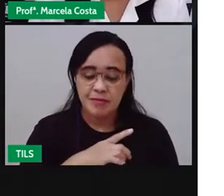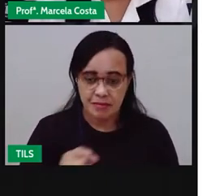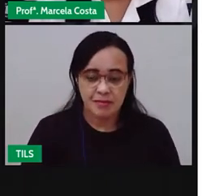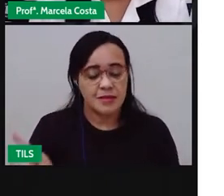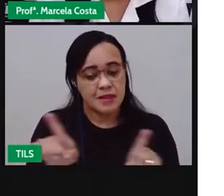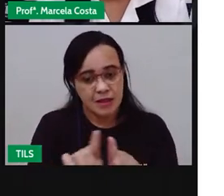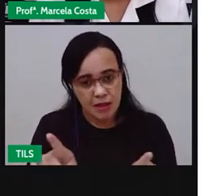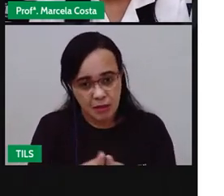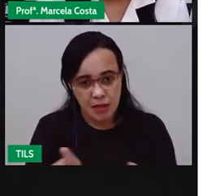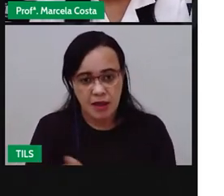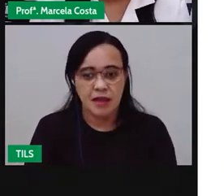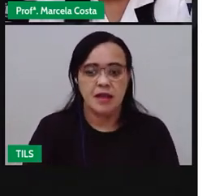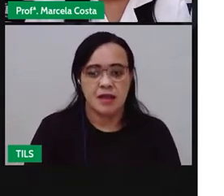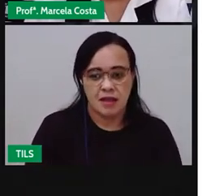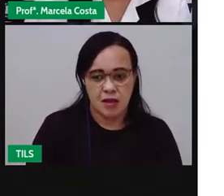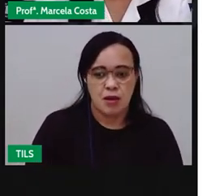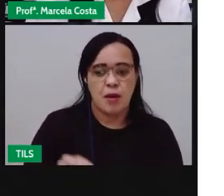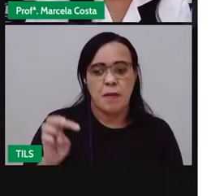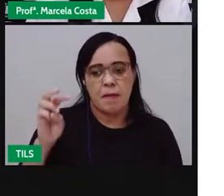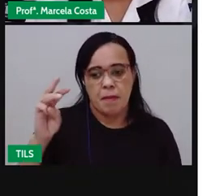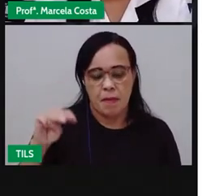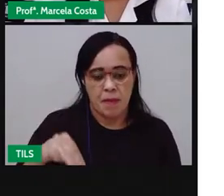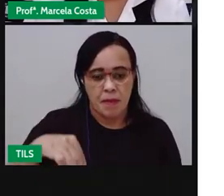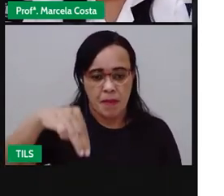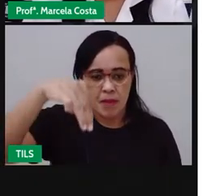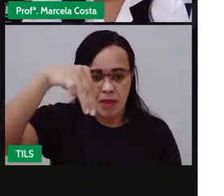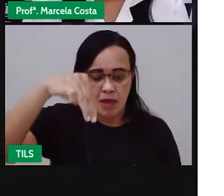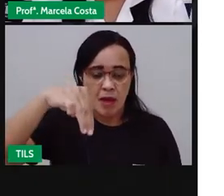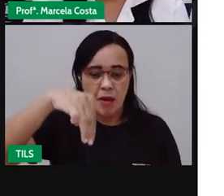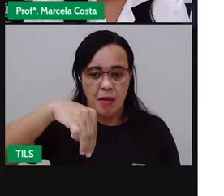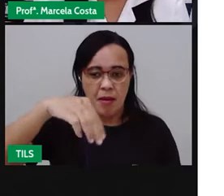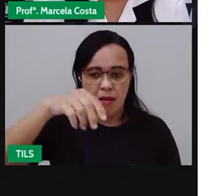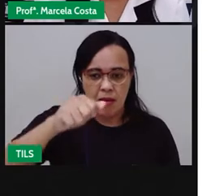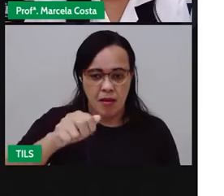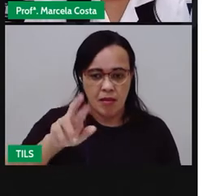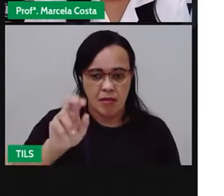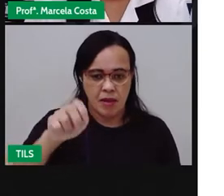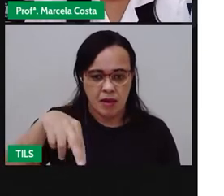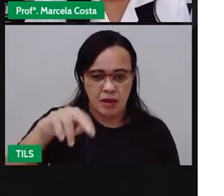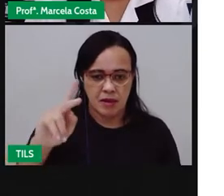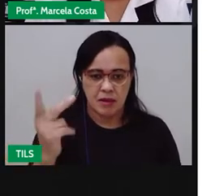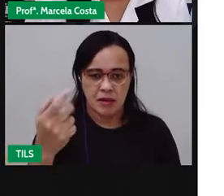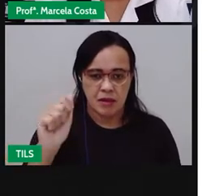Bateia, Maranhão, que a sigla é MA.